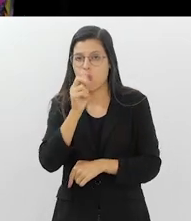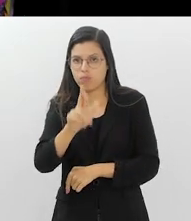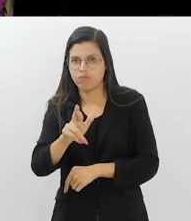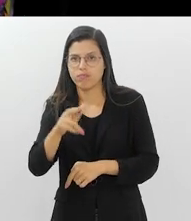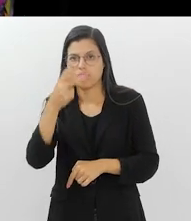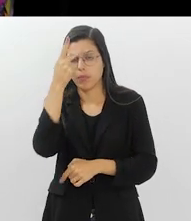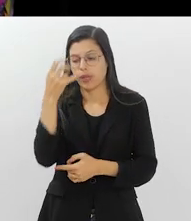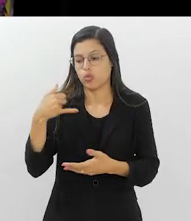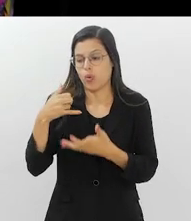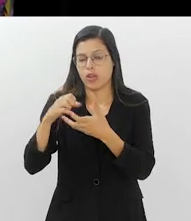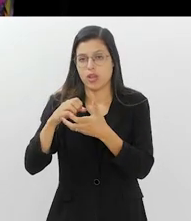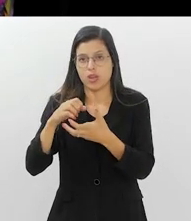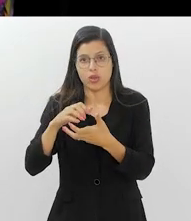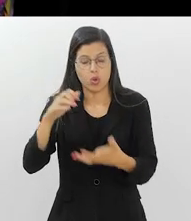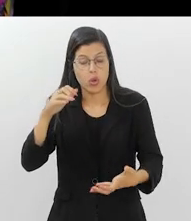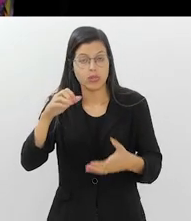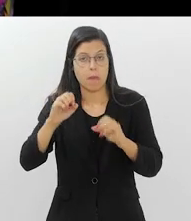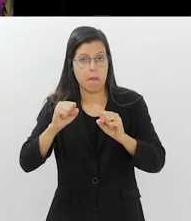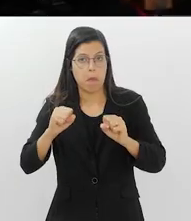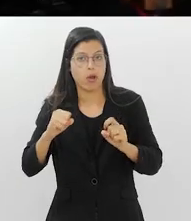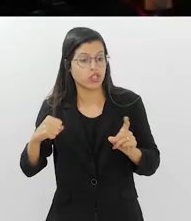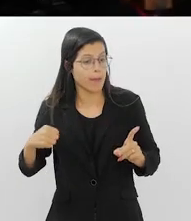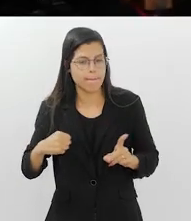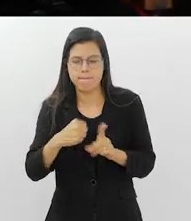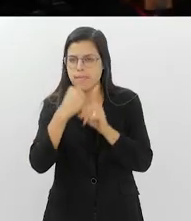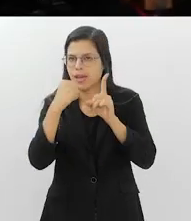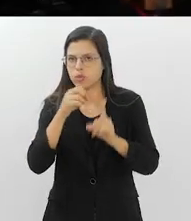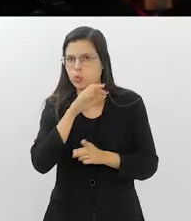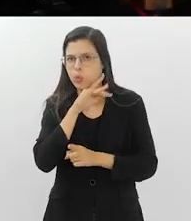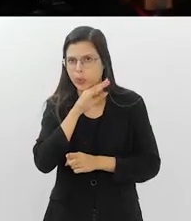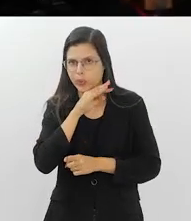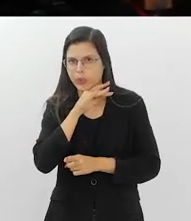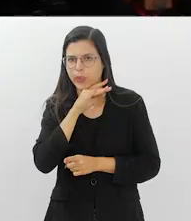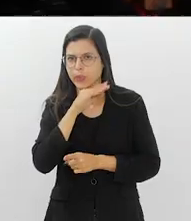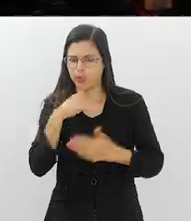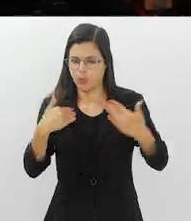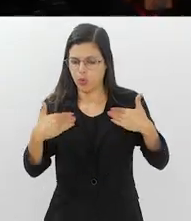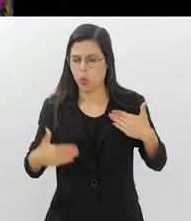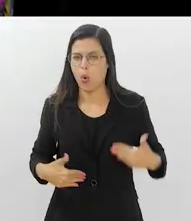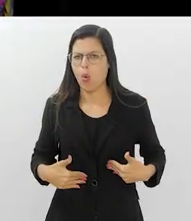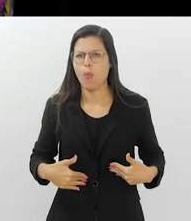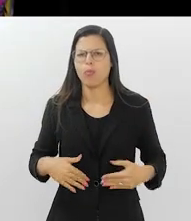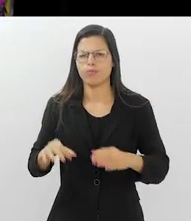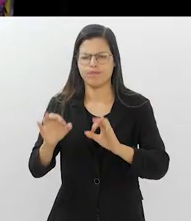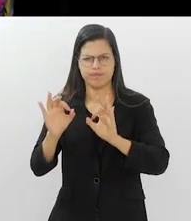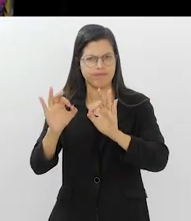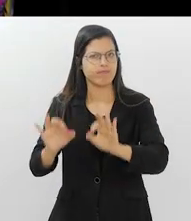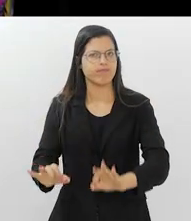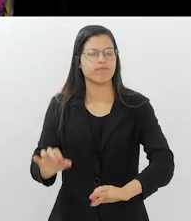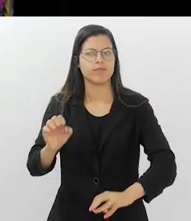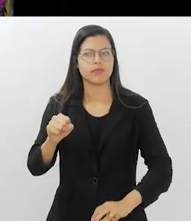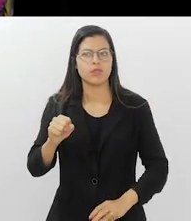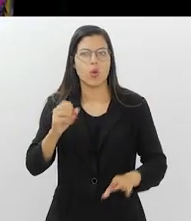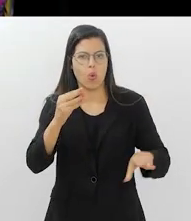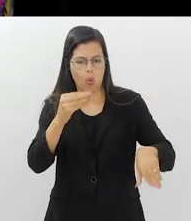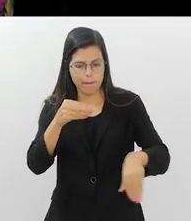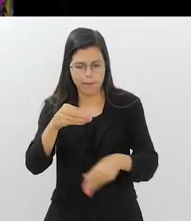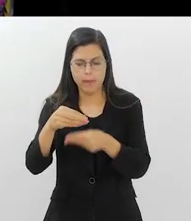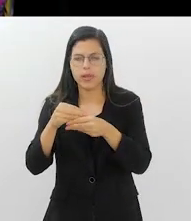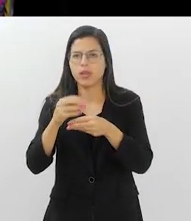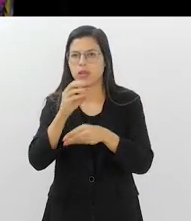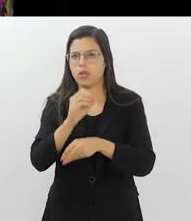esse impacto pode ser uma bomba no sistema dele? Com certeza, né? Complementando o que a doutora Sara